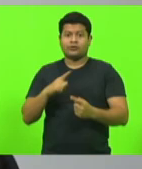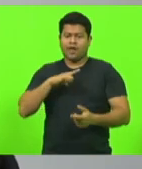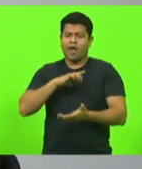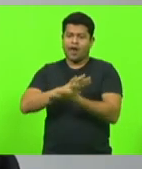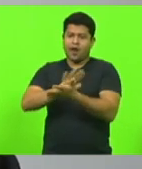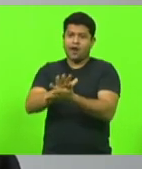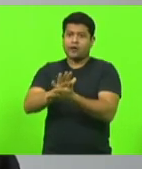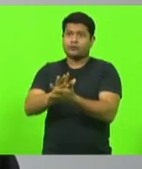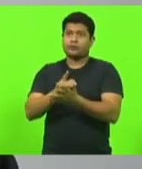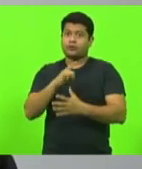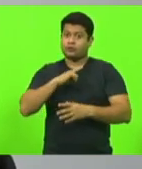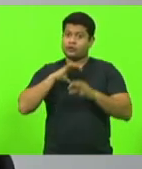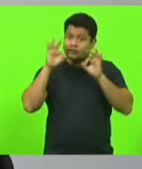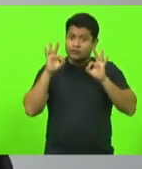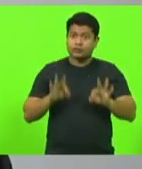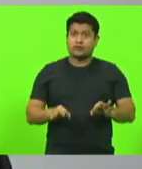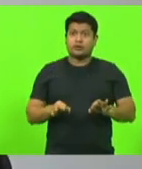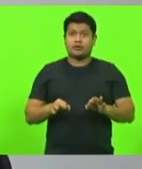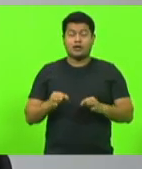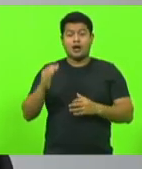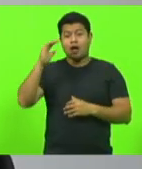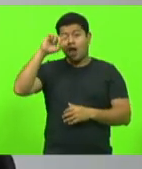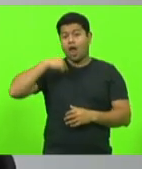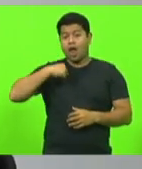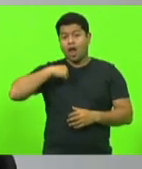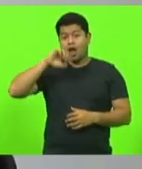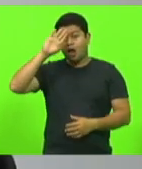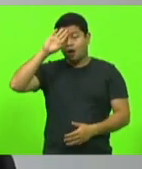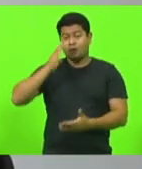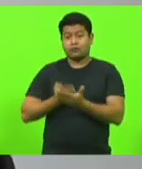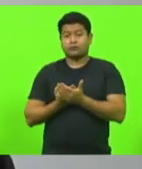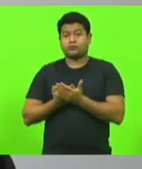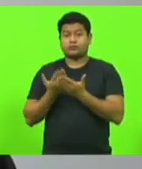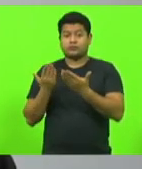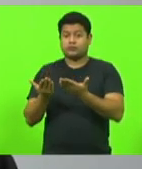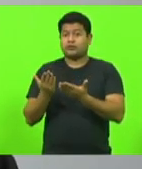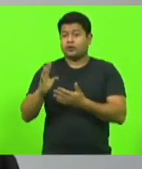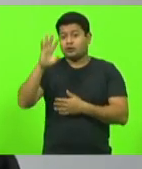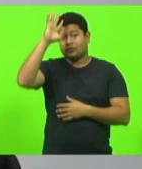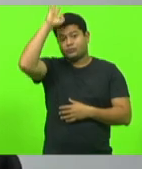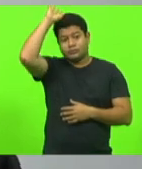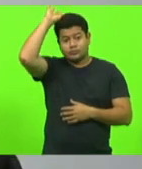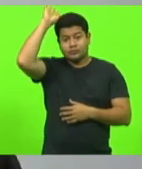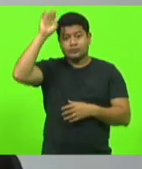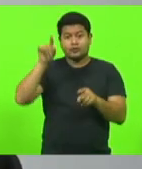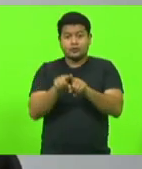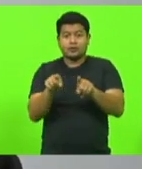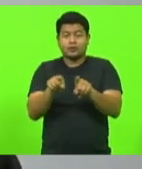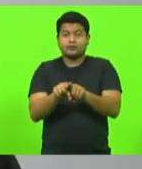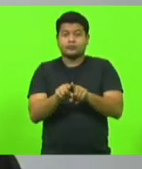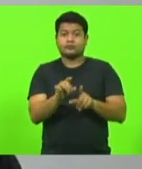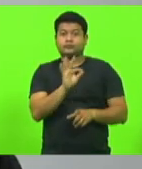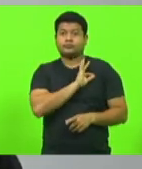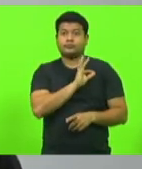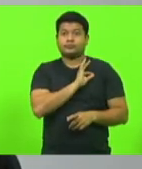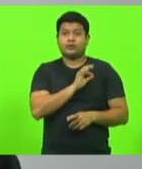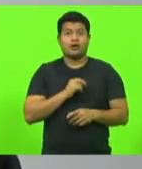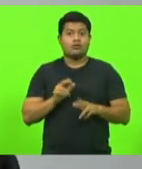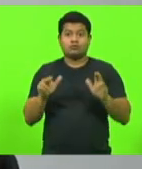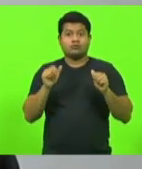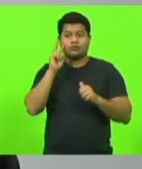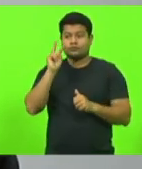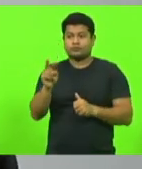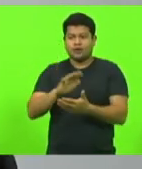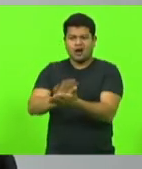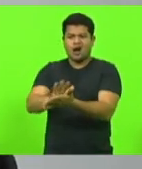eu acredito, quero me fazer acreditar que na polícia militar, na polícia, os bombeiros não têm maus tratos. Eu não vi nenhum caso de maus tratos. Agora, eu